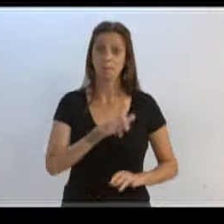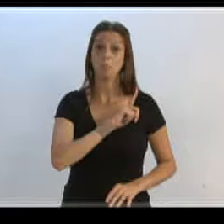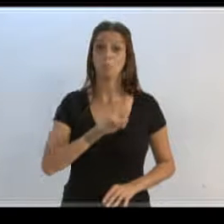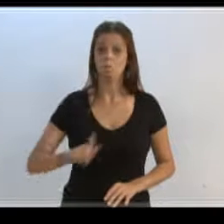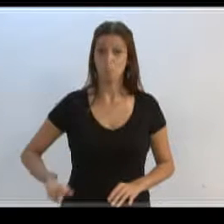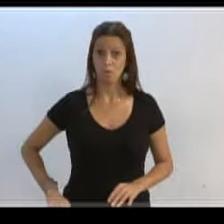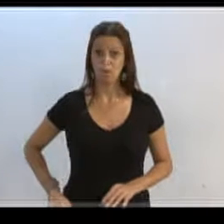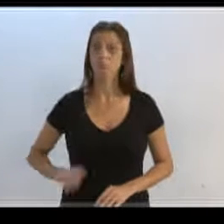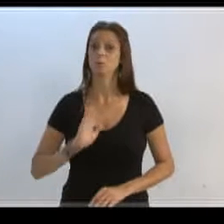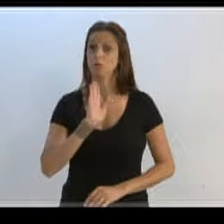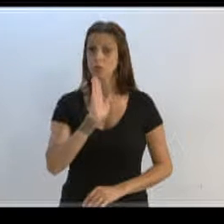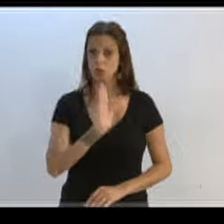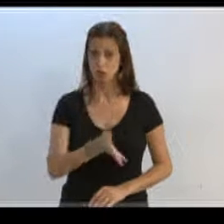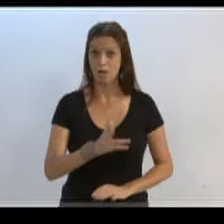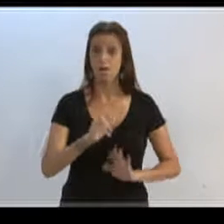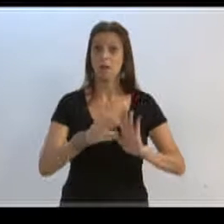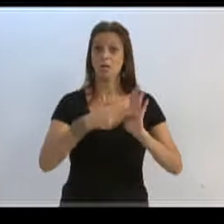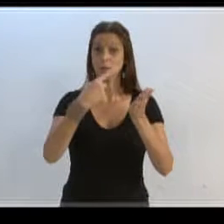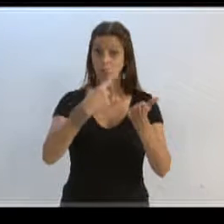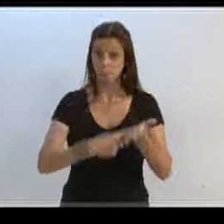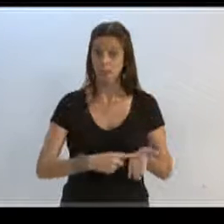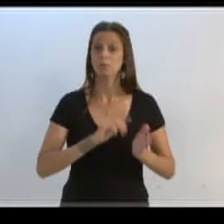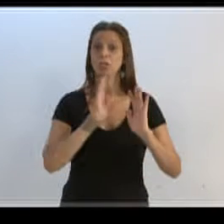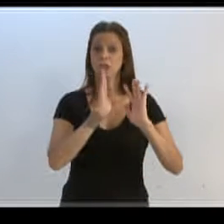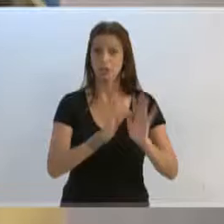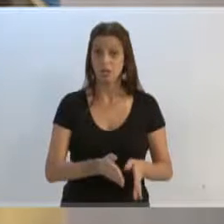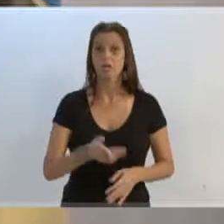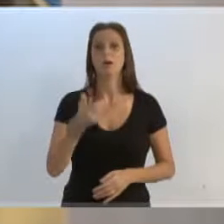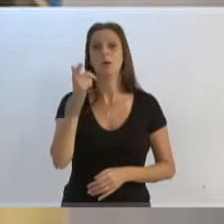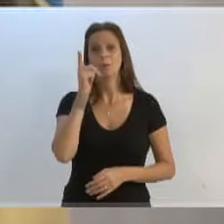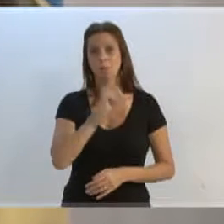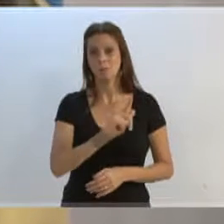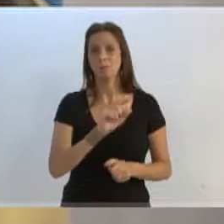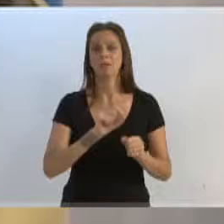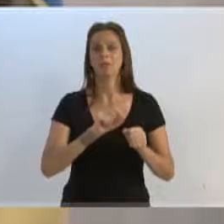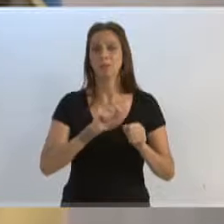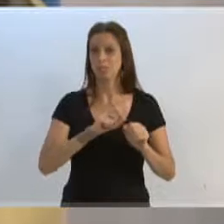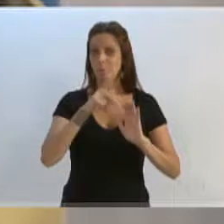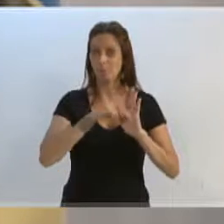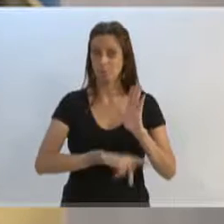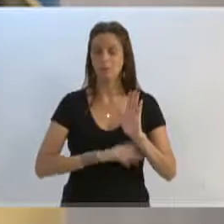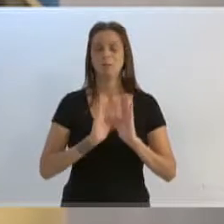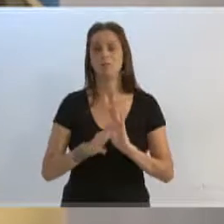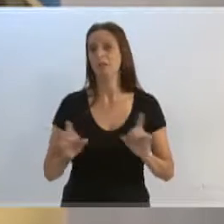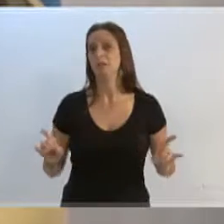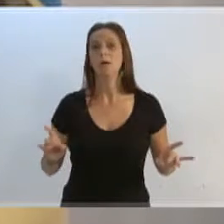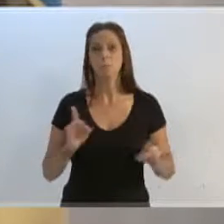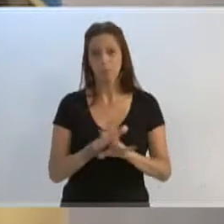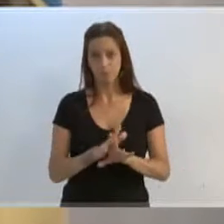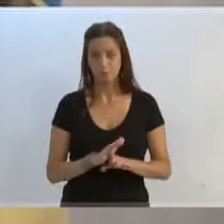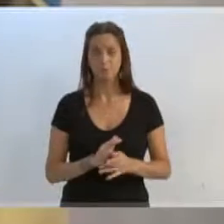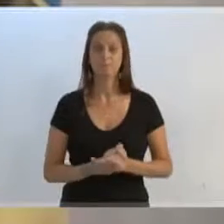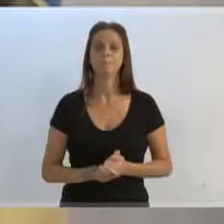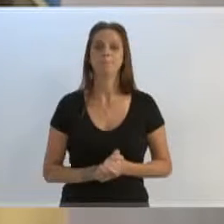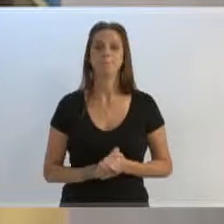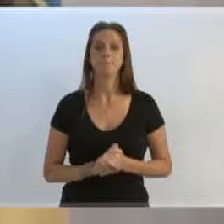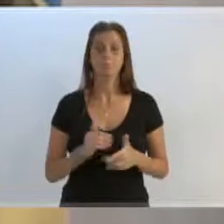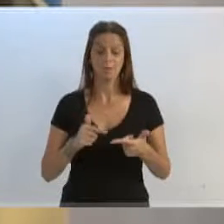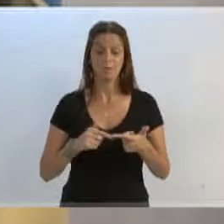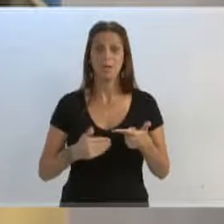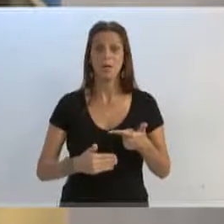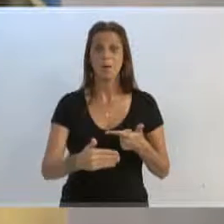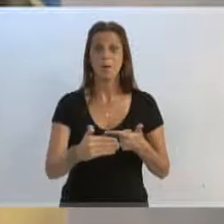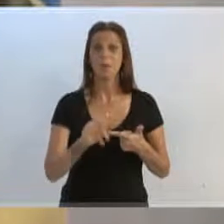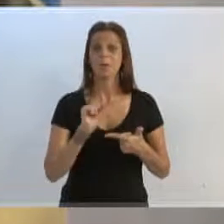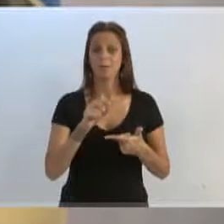foi assumido e cumprido, que era a confecção desse projeto, já foi contratado, está pronto, e agora, sim, vai passar para a